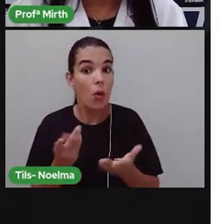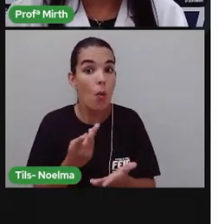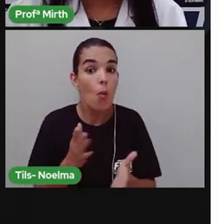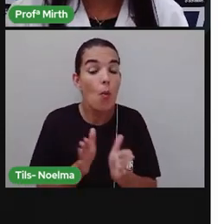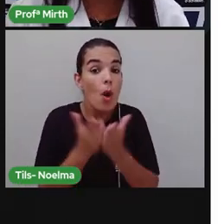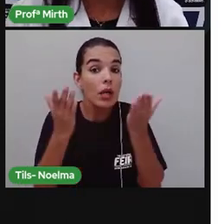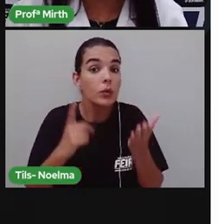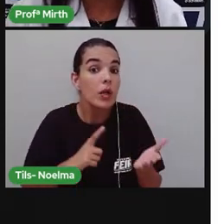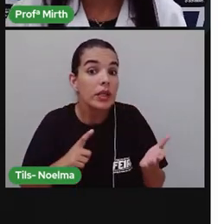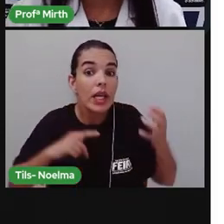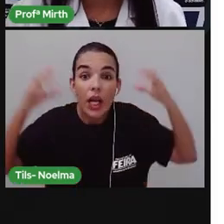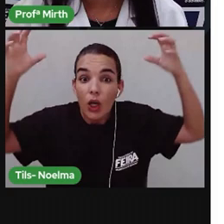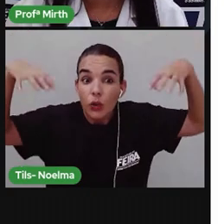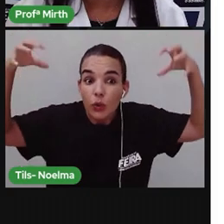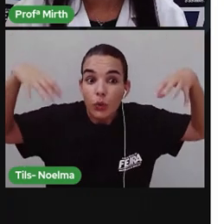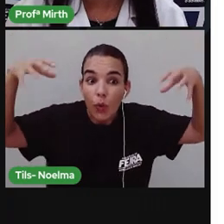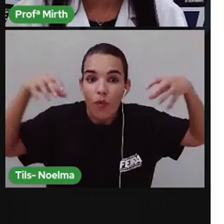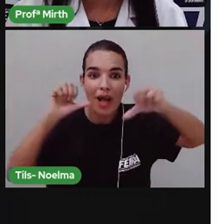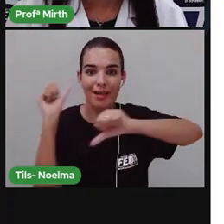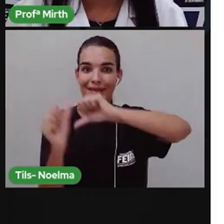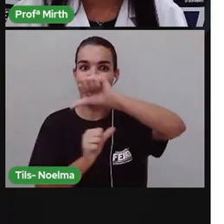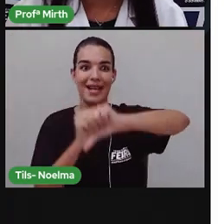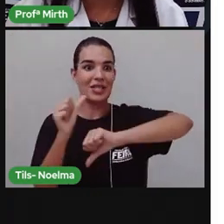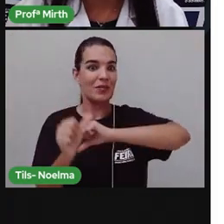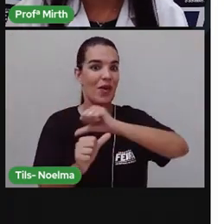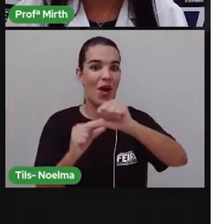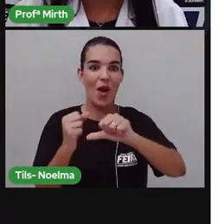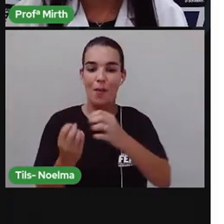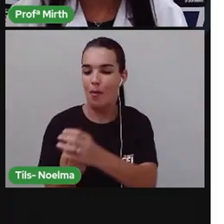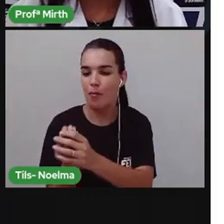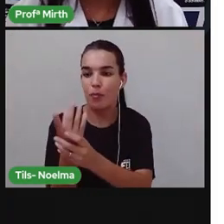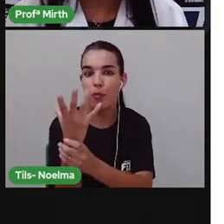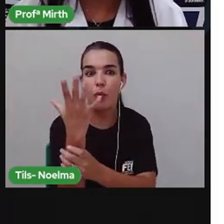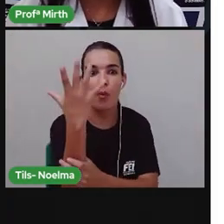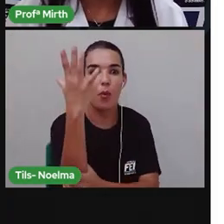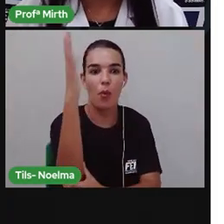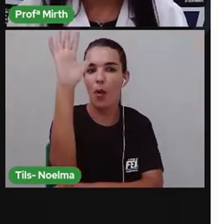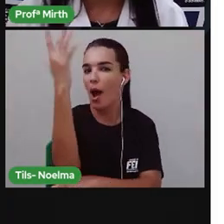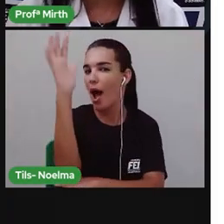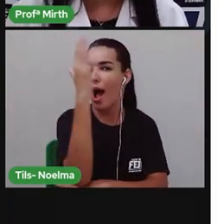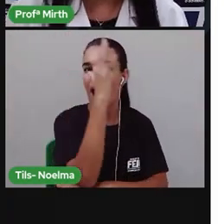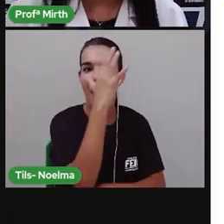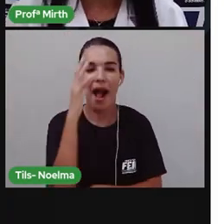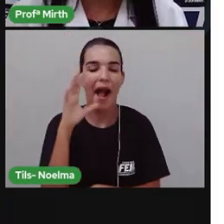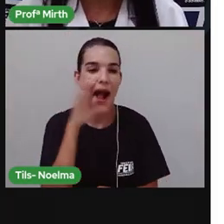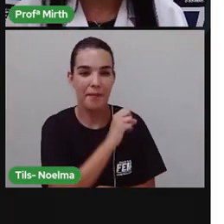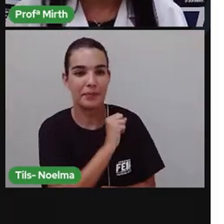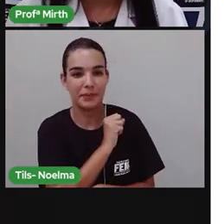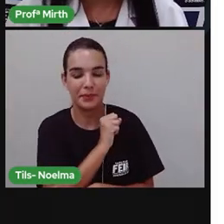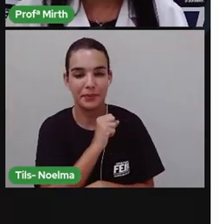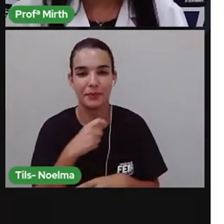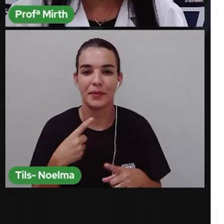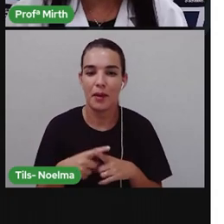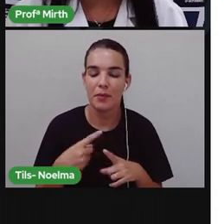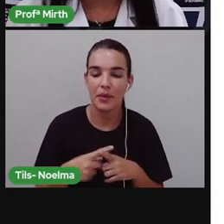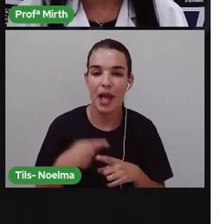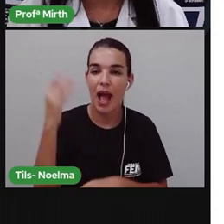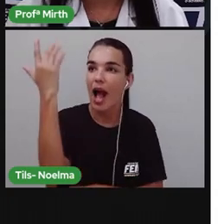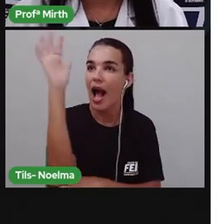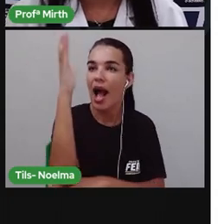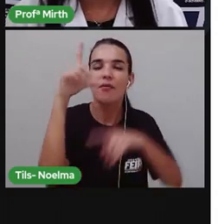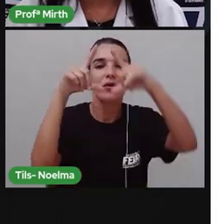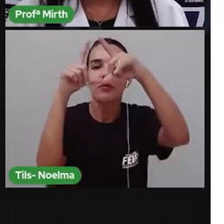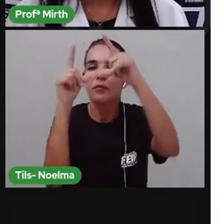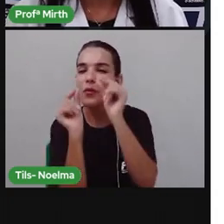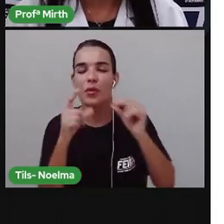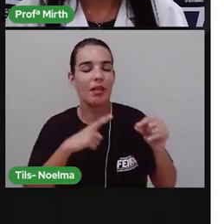transformam assim Rapidamente Ganhando aí Um aspecto bem diferenciado Bem legal Árvores cobertas de